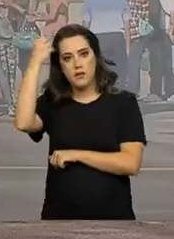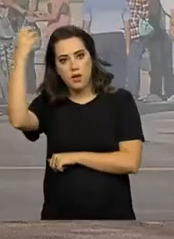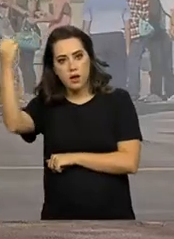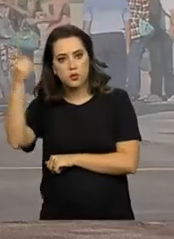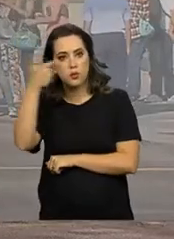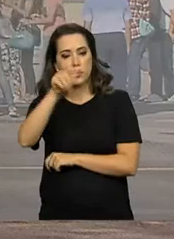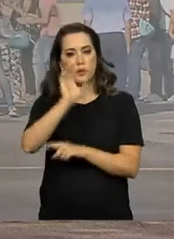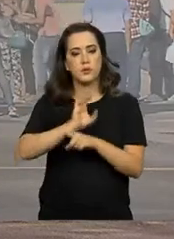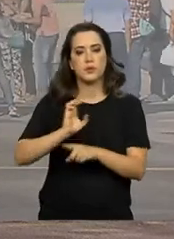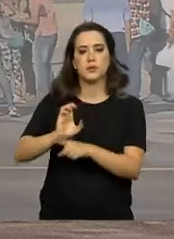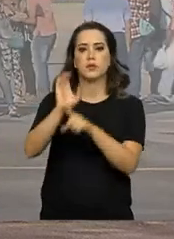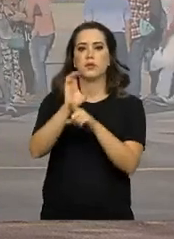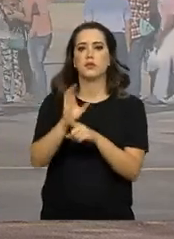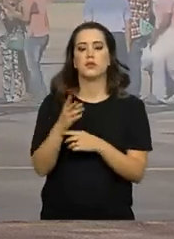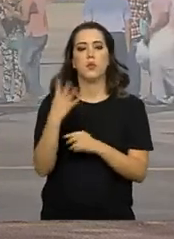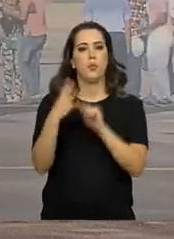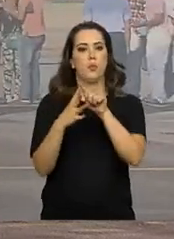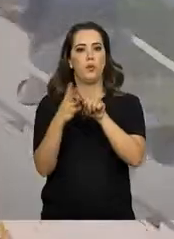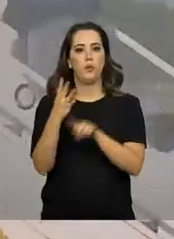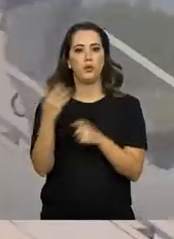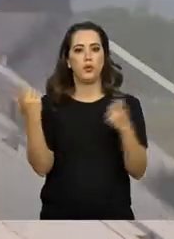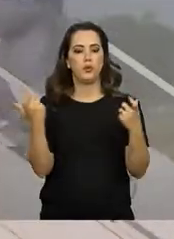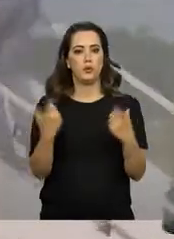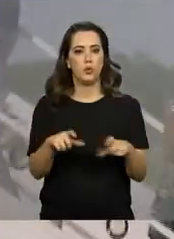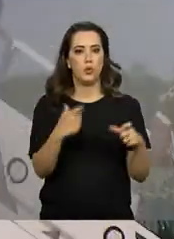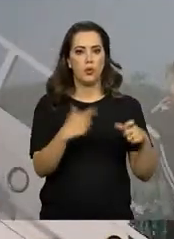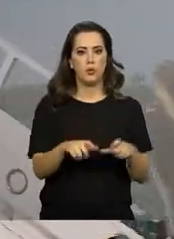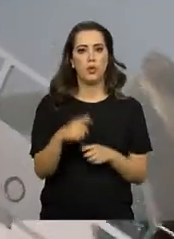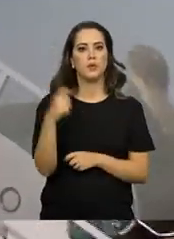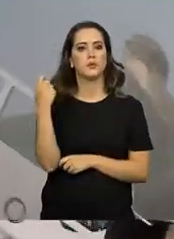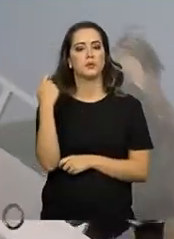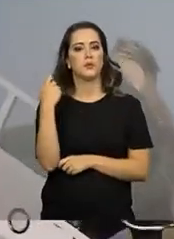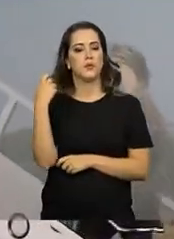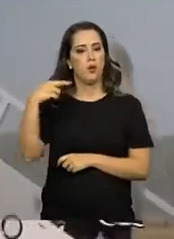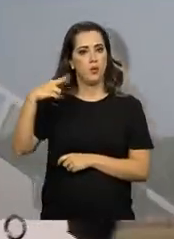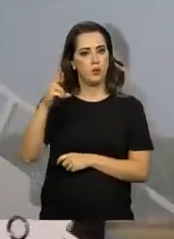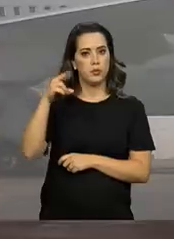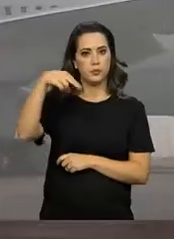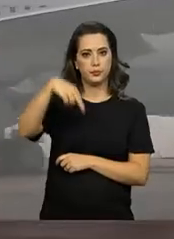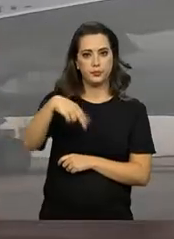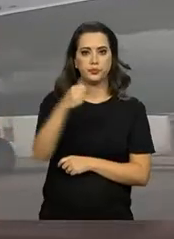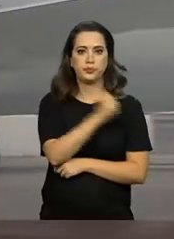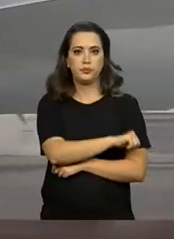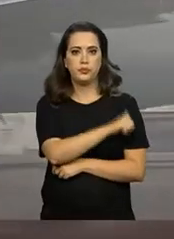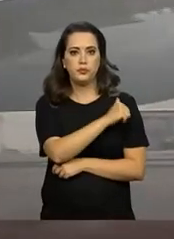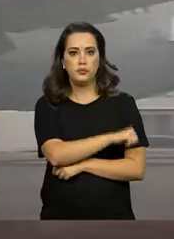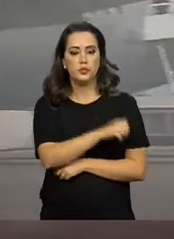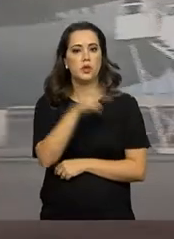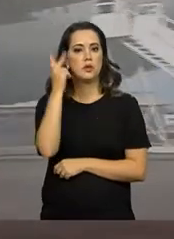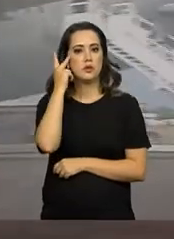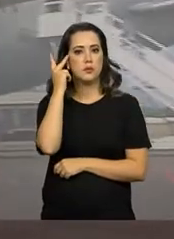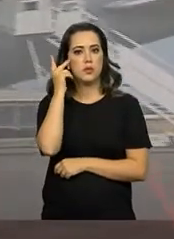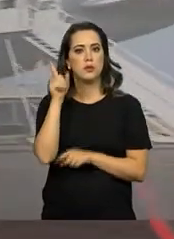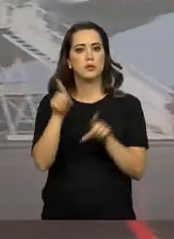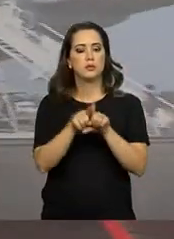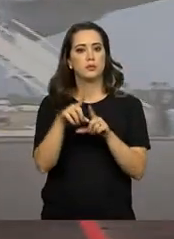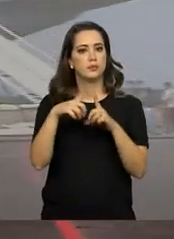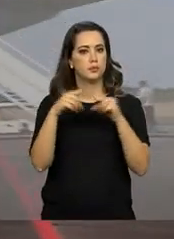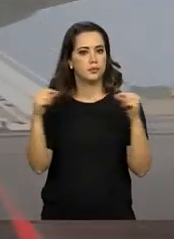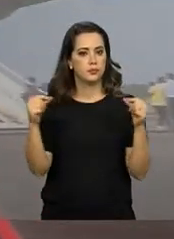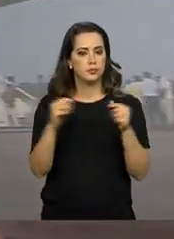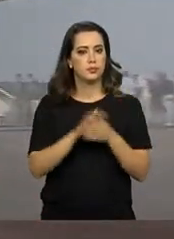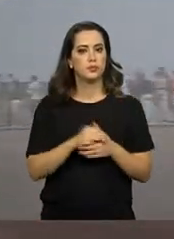Ele segue em viagem para quatro destinos, Caicó, no Rio Grande do Norte, Rio de Janeiro, Guarulhos, em São Paulo e também